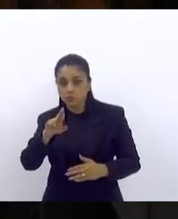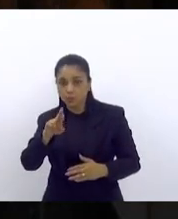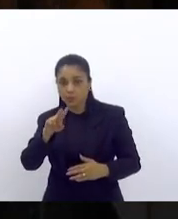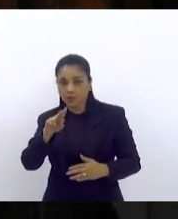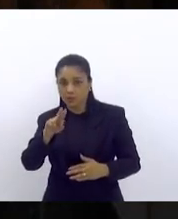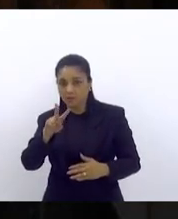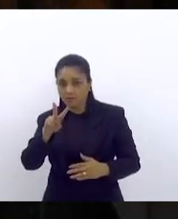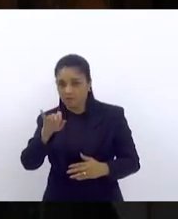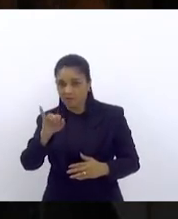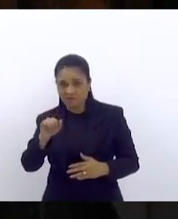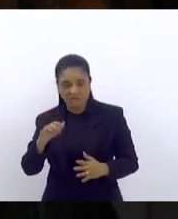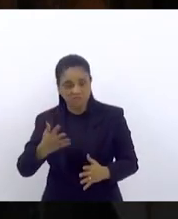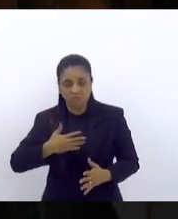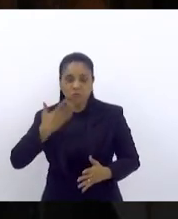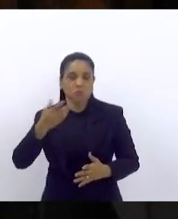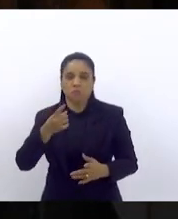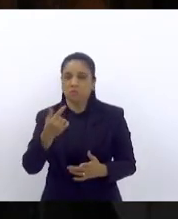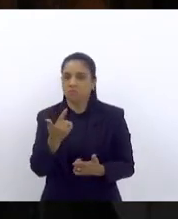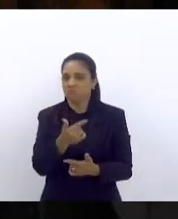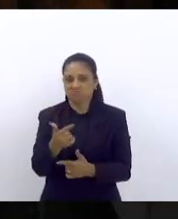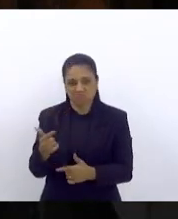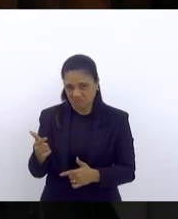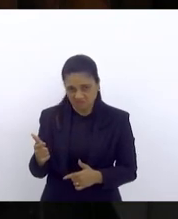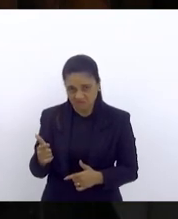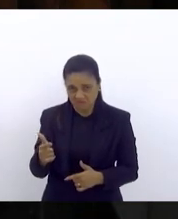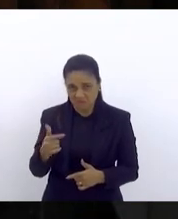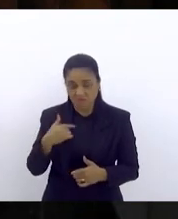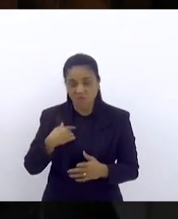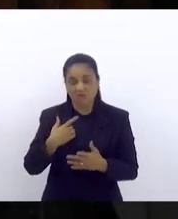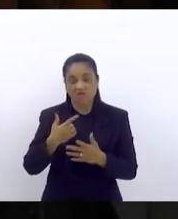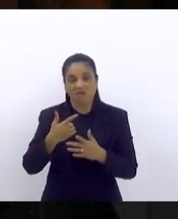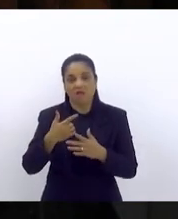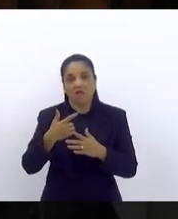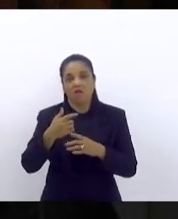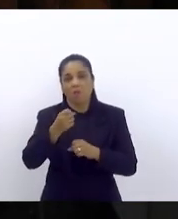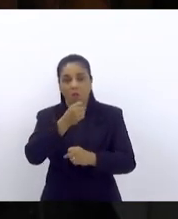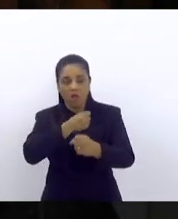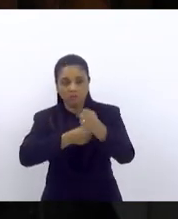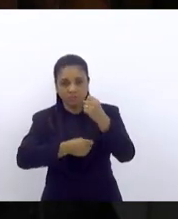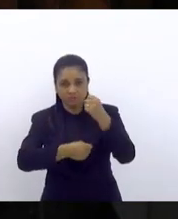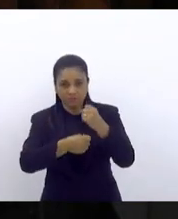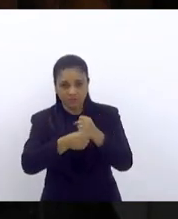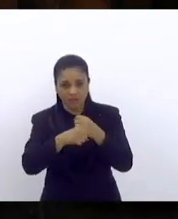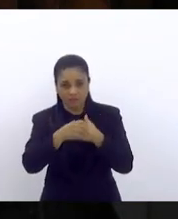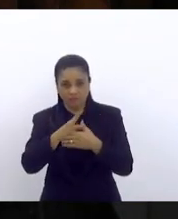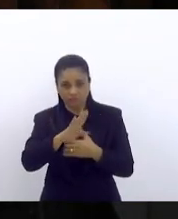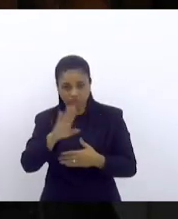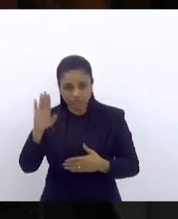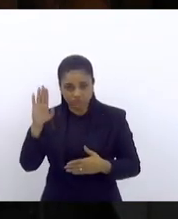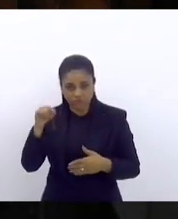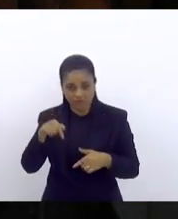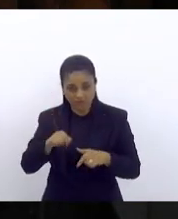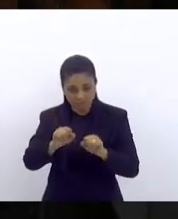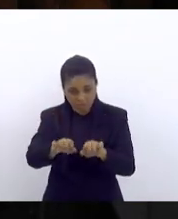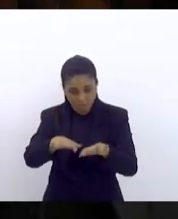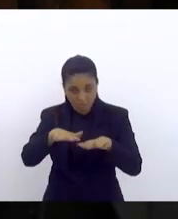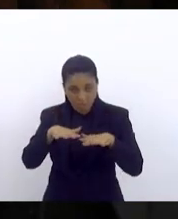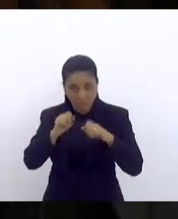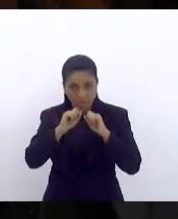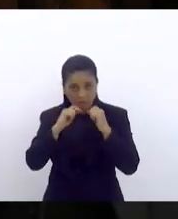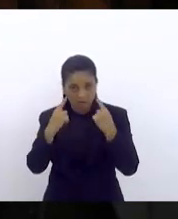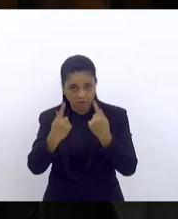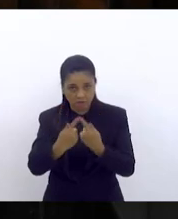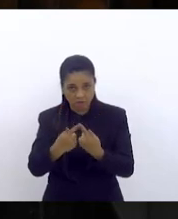porque na legislatura passada fizemos aqui no parlamento fluminense